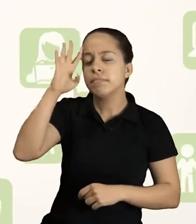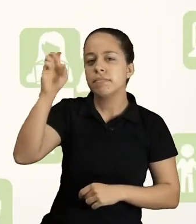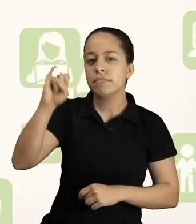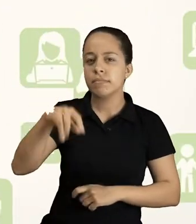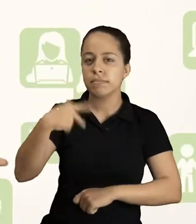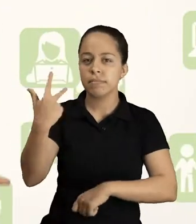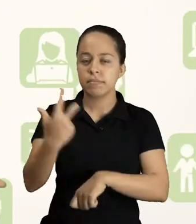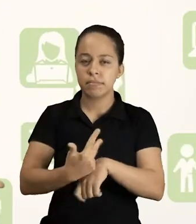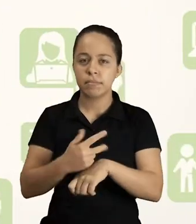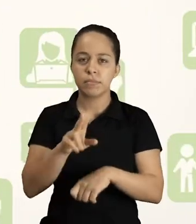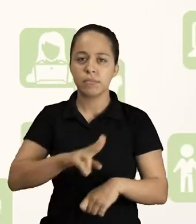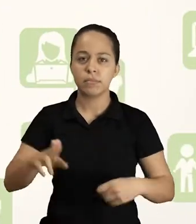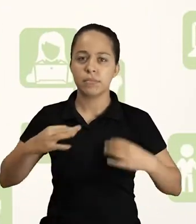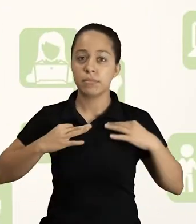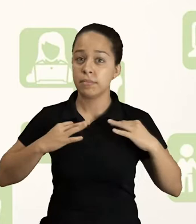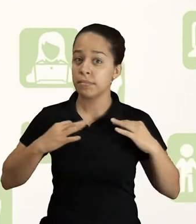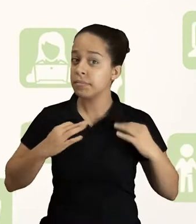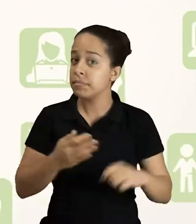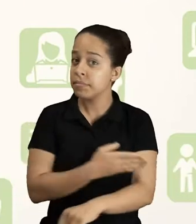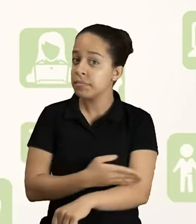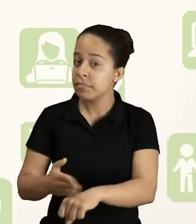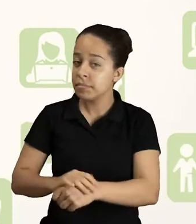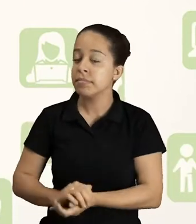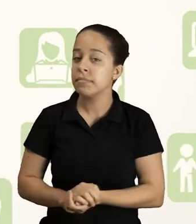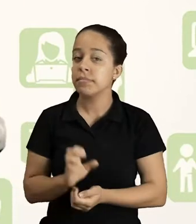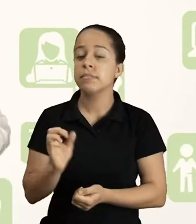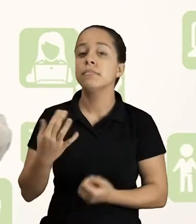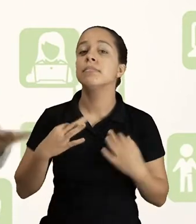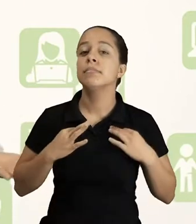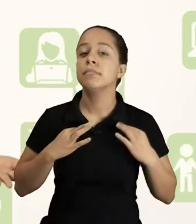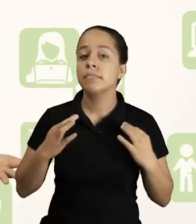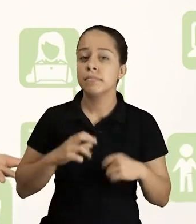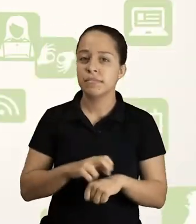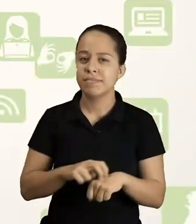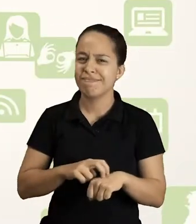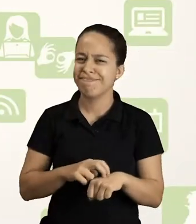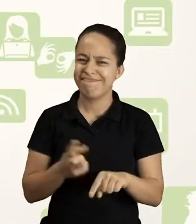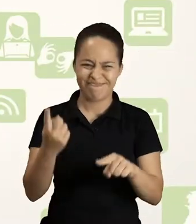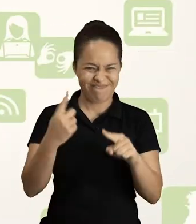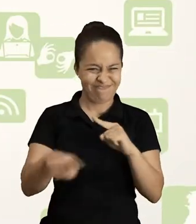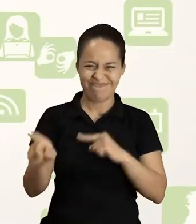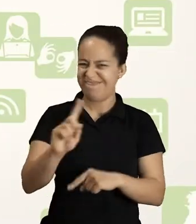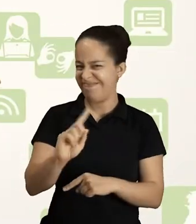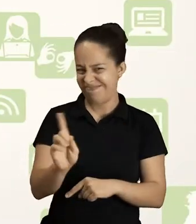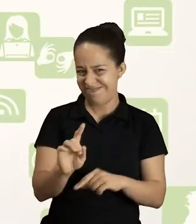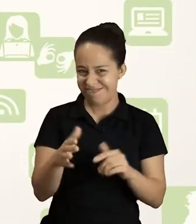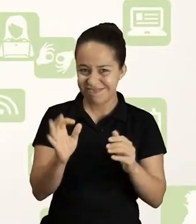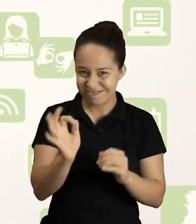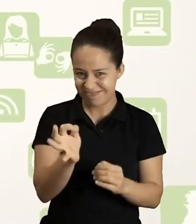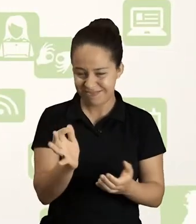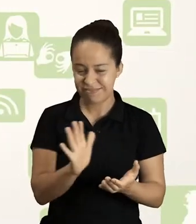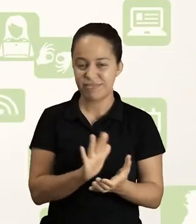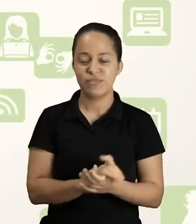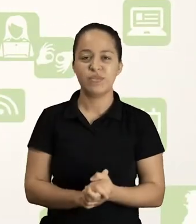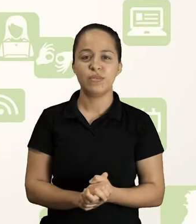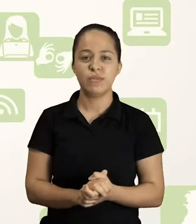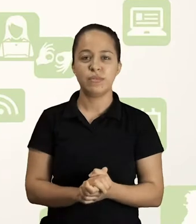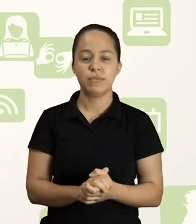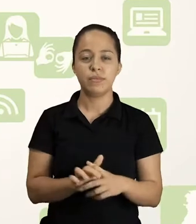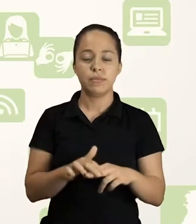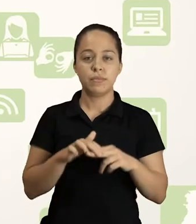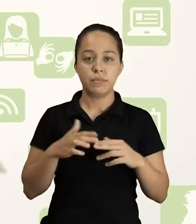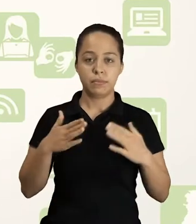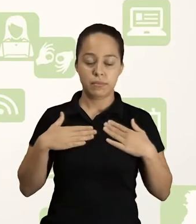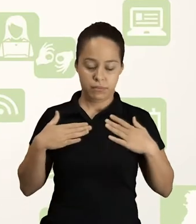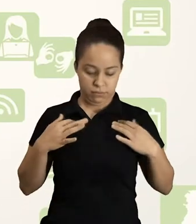é, imagina então se eu estivesse gravando este vídeo com a camisa branca ou verde. Nada adequado, não